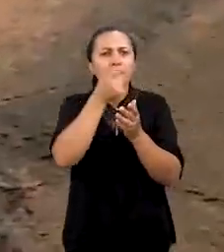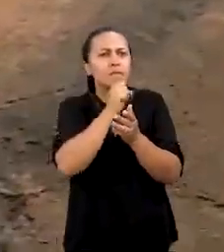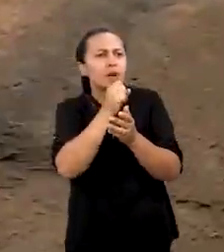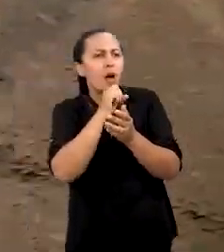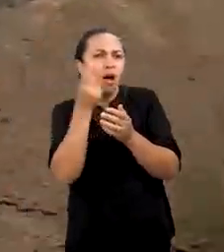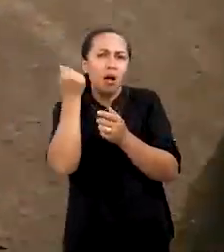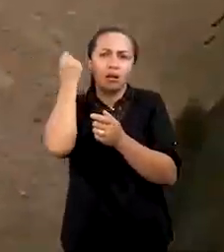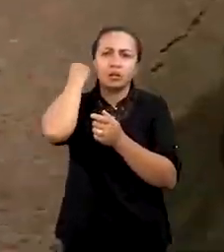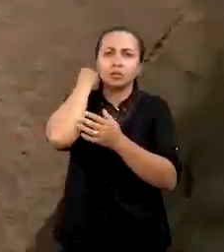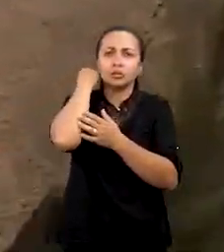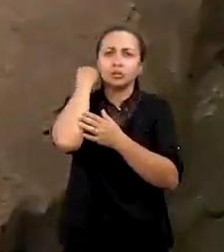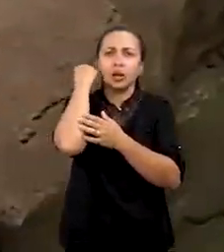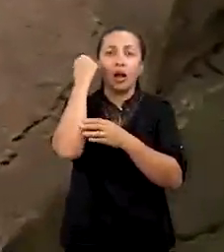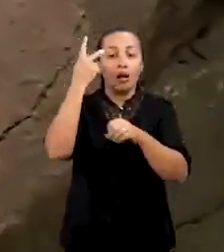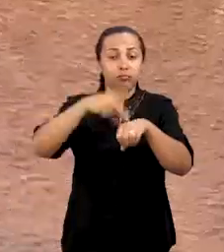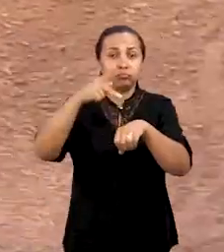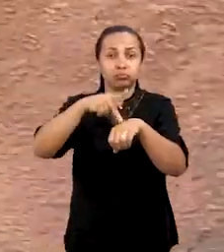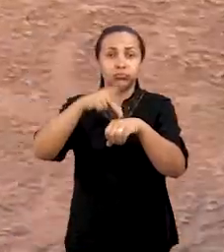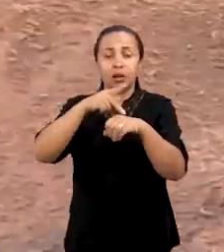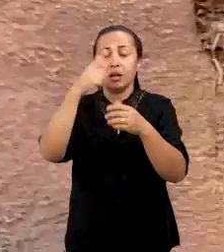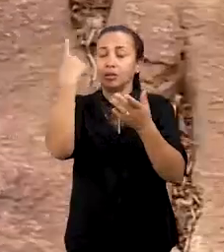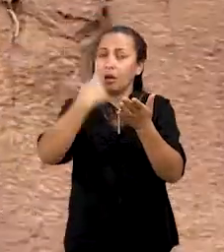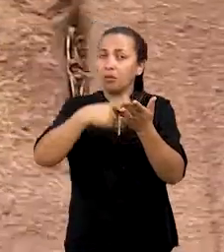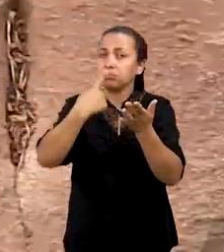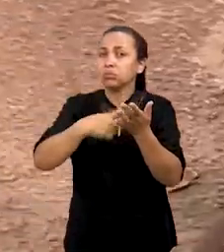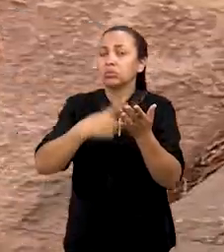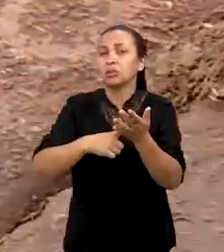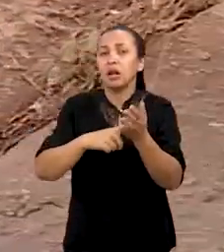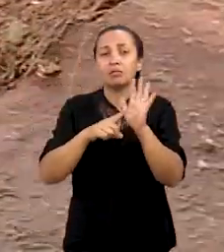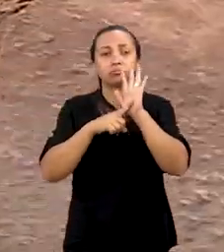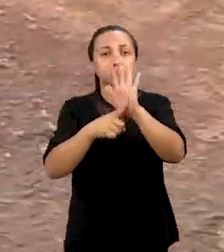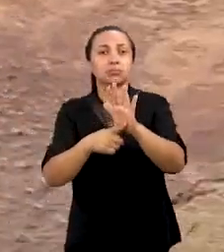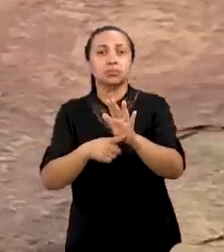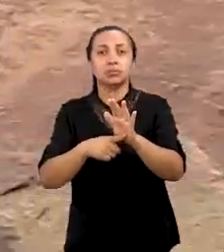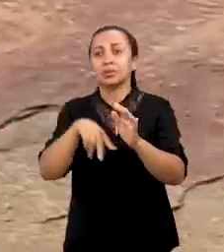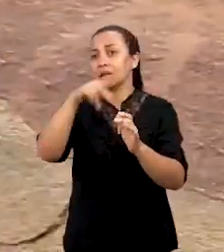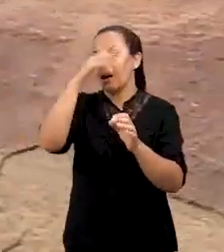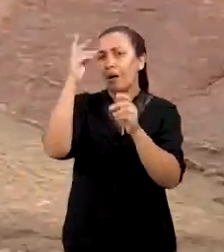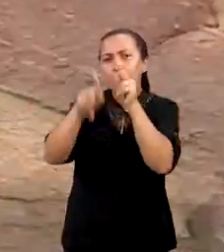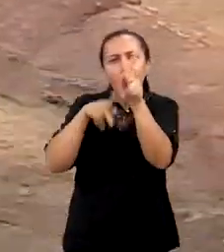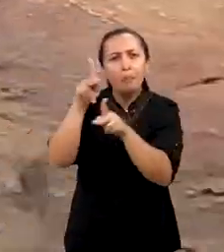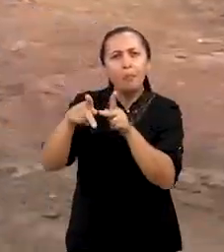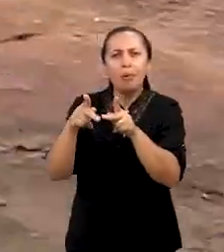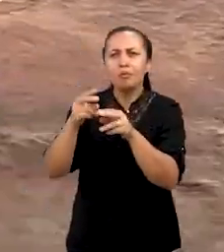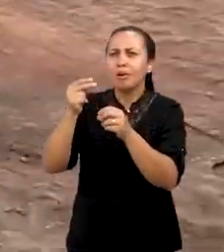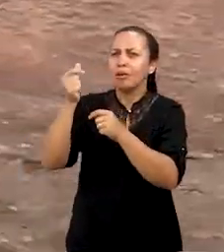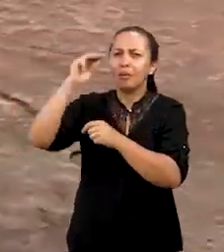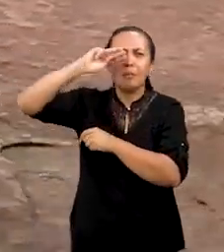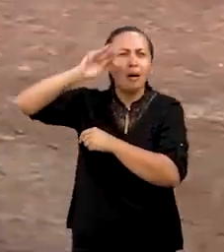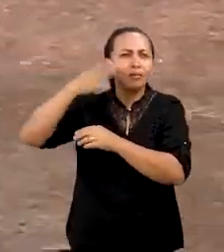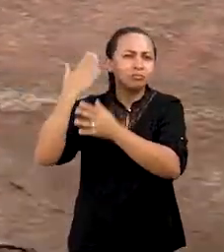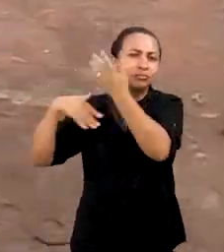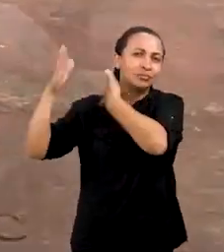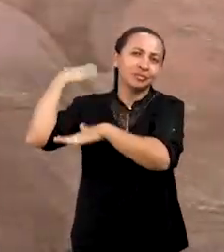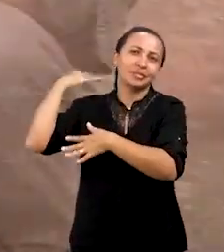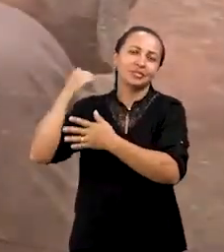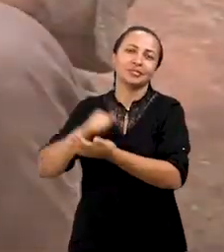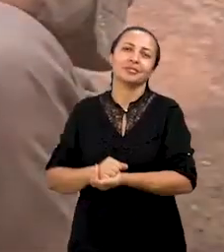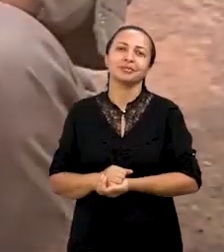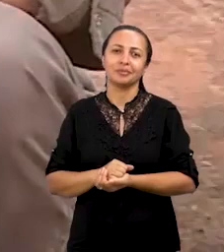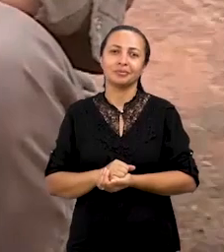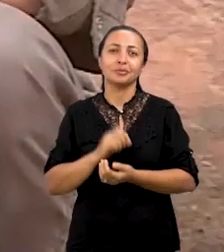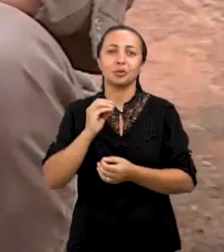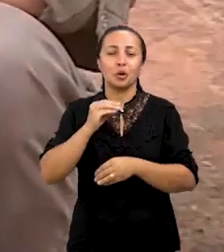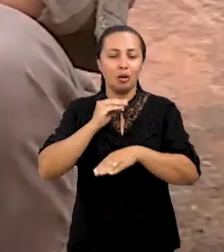rochas marcadas revelam a presença de uma civilização milenar na região do Ceridó, Potiguar. E o que